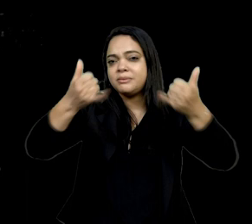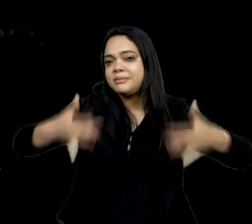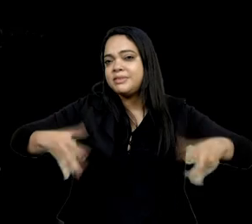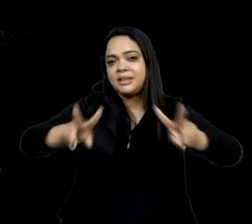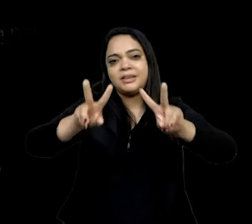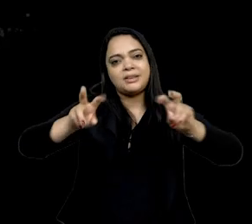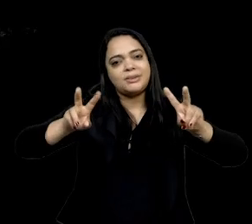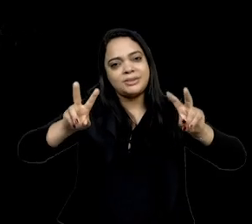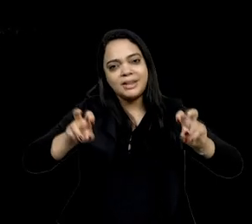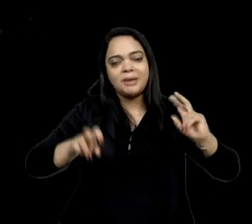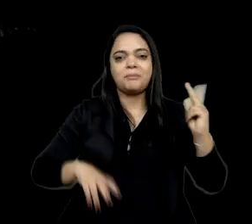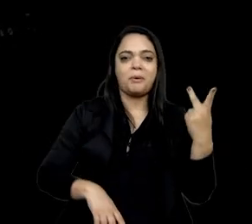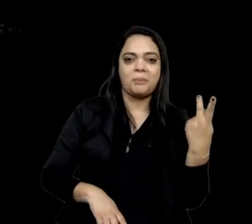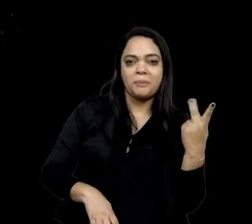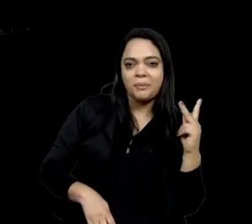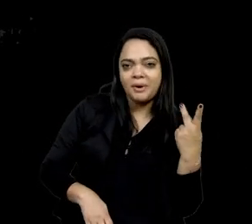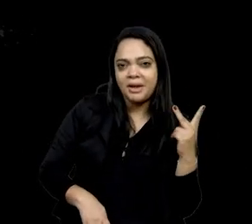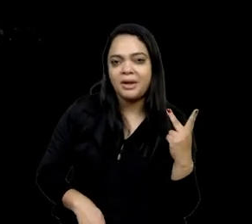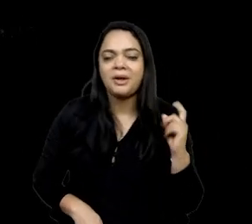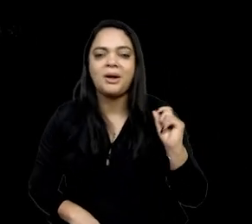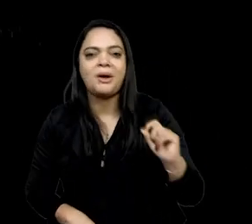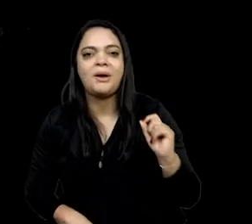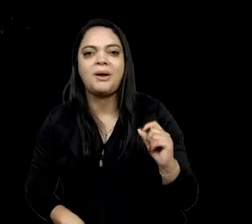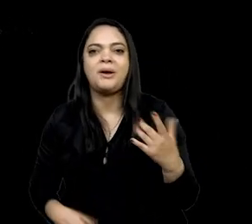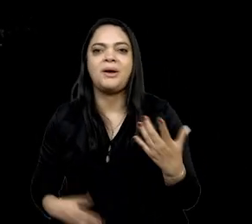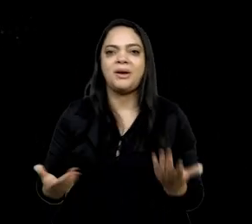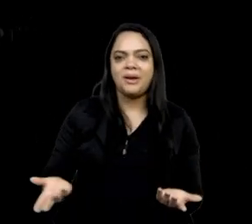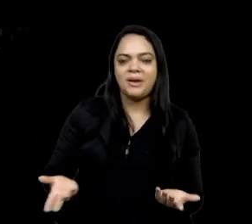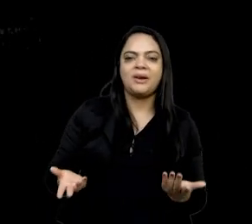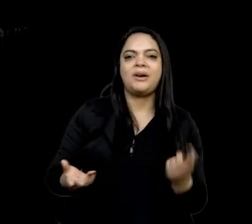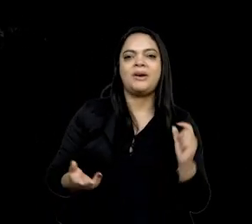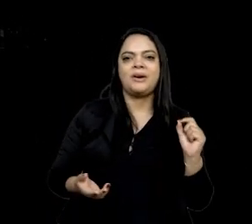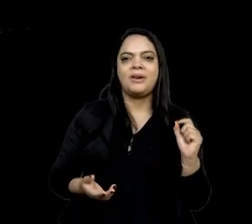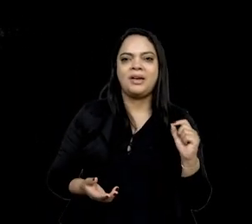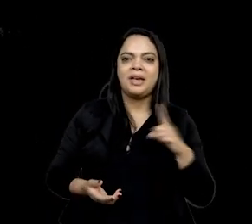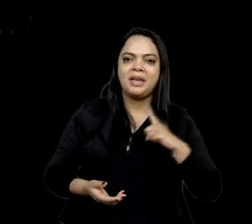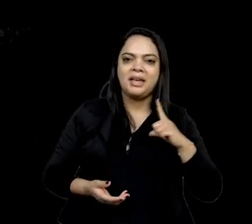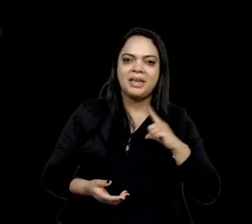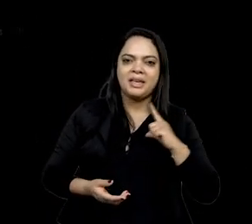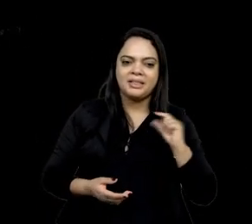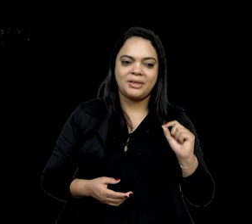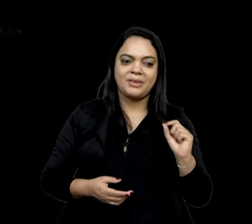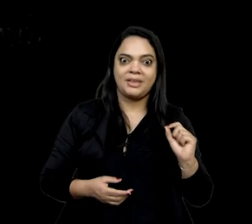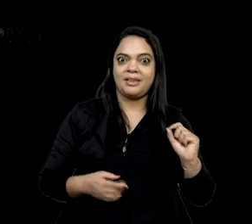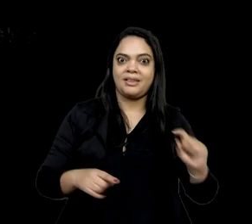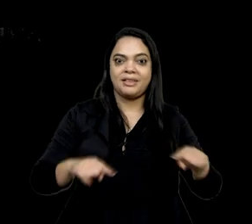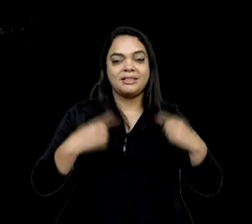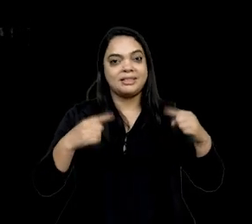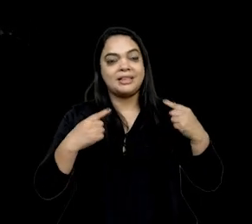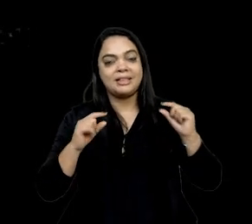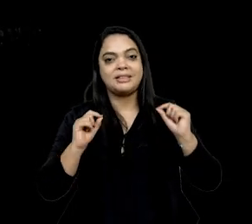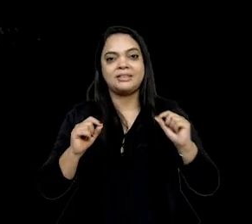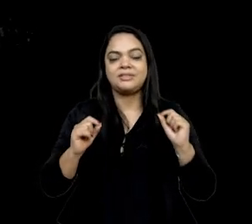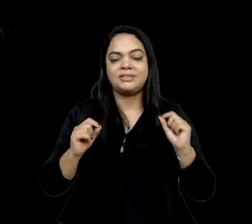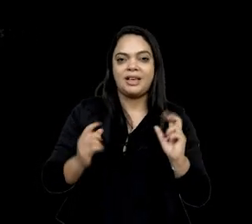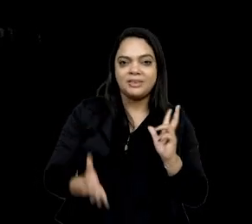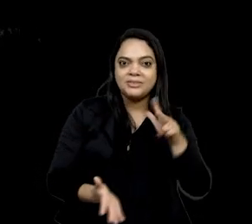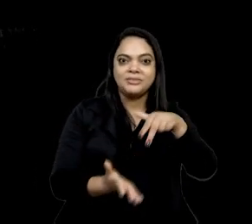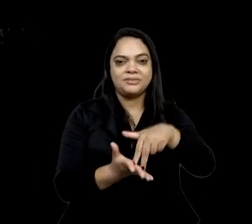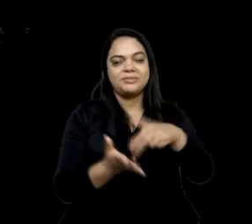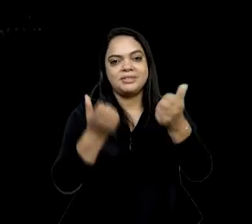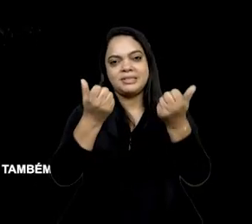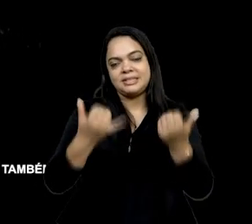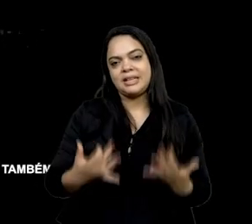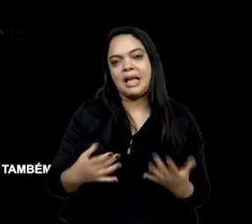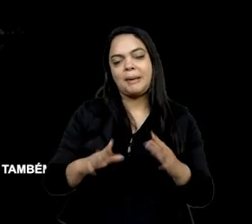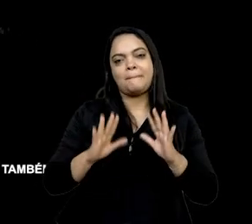da história que eu não me dedico ao estudo colônia, na verdade, então foi um desafio pensar em Brasil independente, mas é